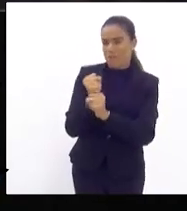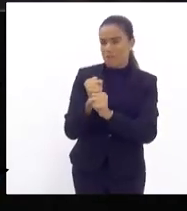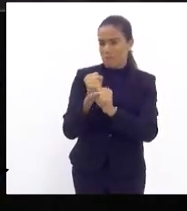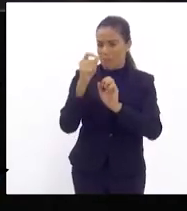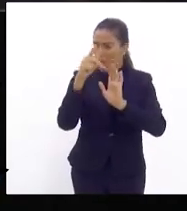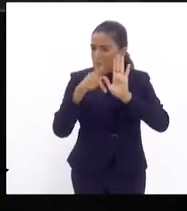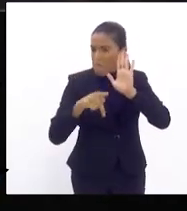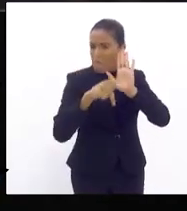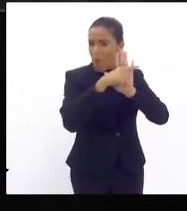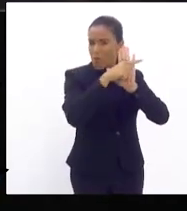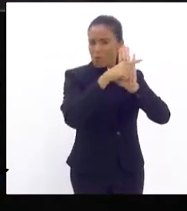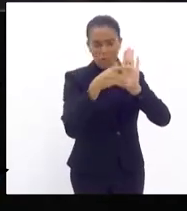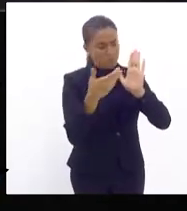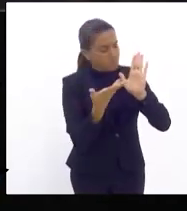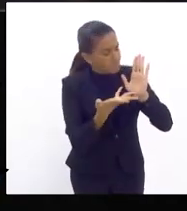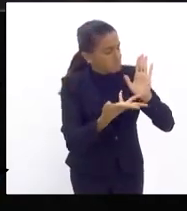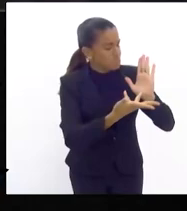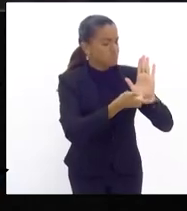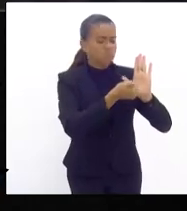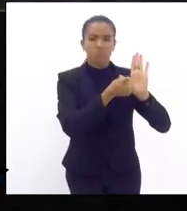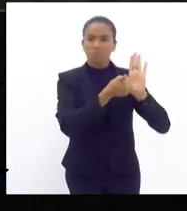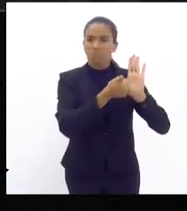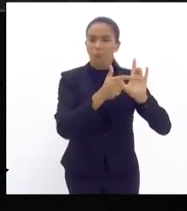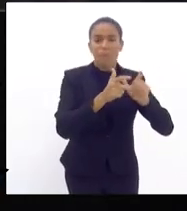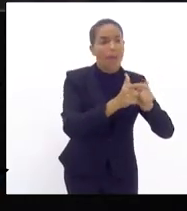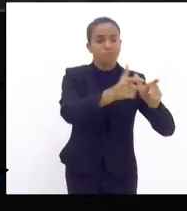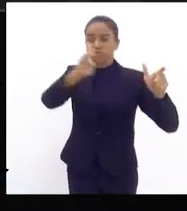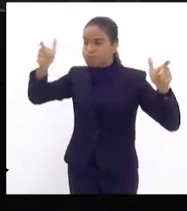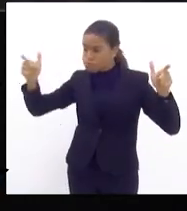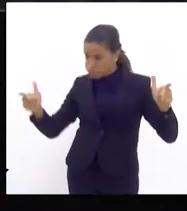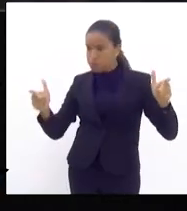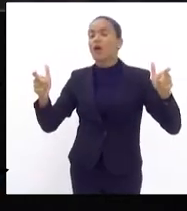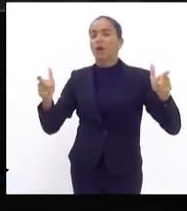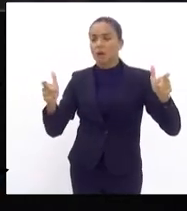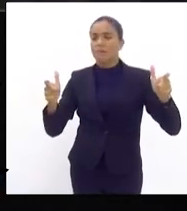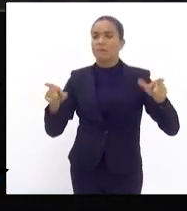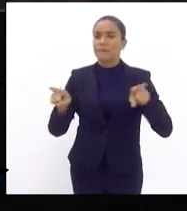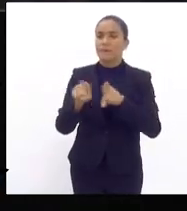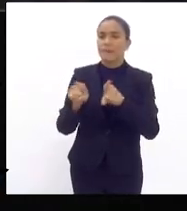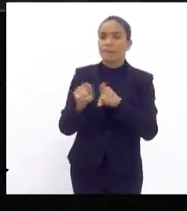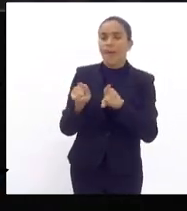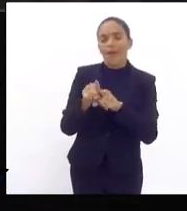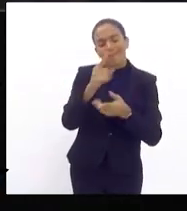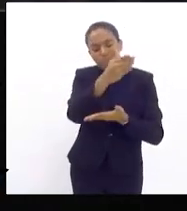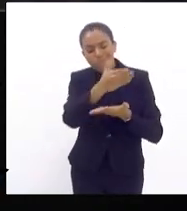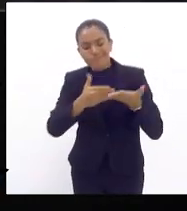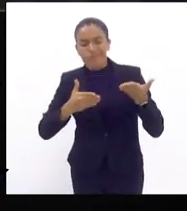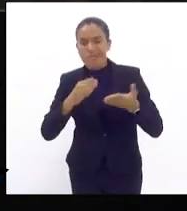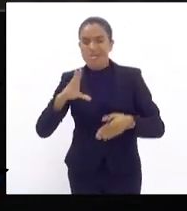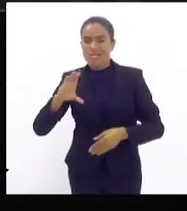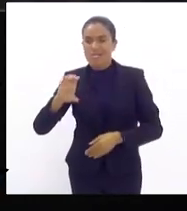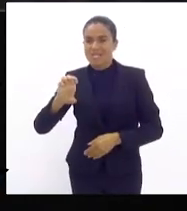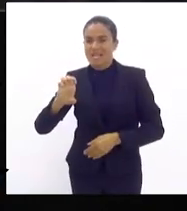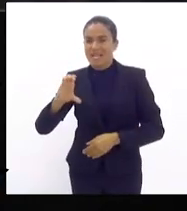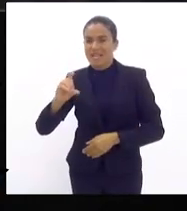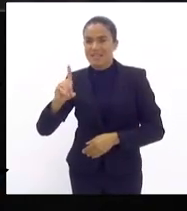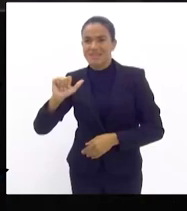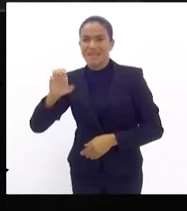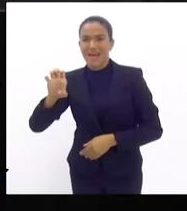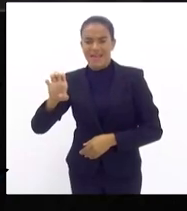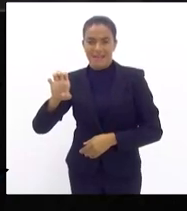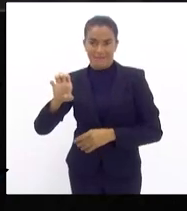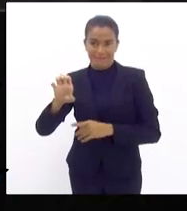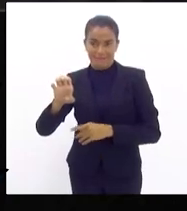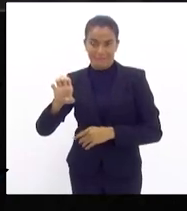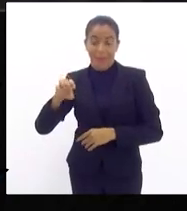macro de cada região de cada empresa que ganhou a concessão um pedaço da nossa antiga CEDAI que ela tivesse um ano para fazer o projeto macro